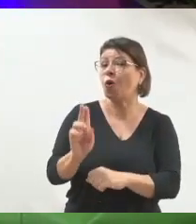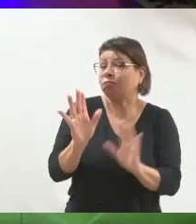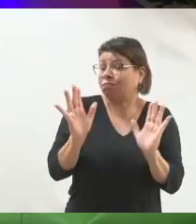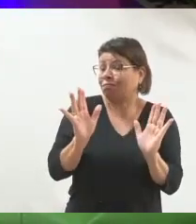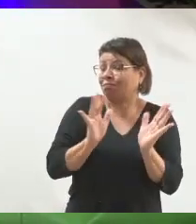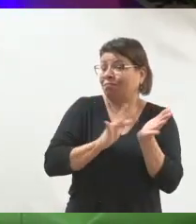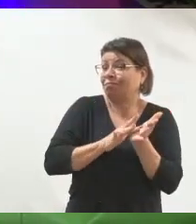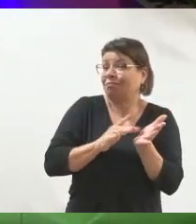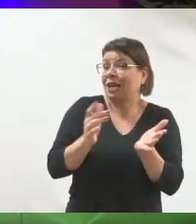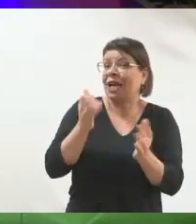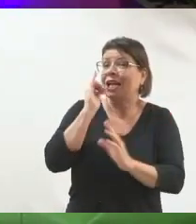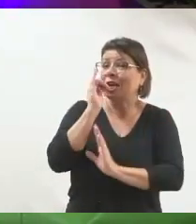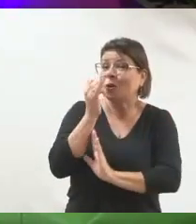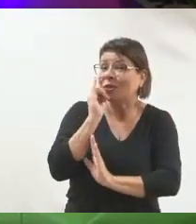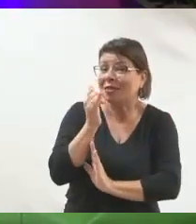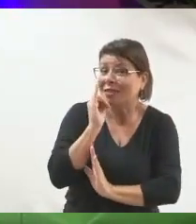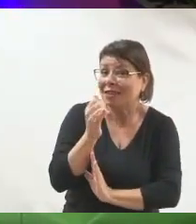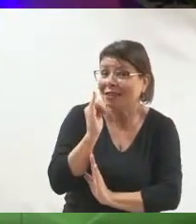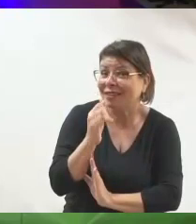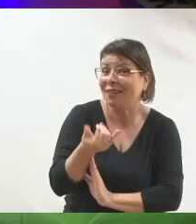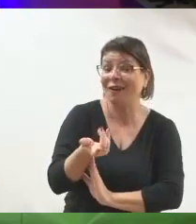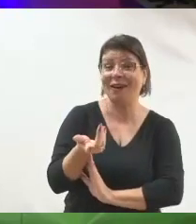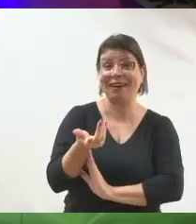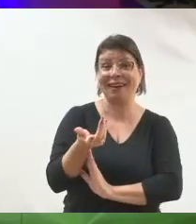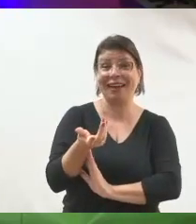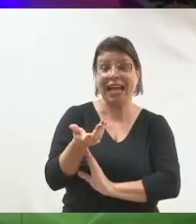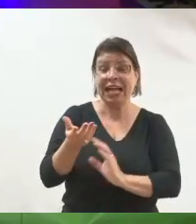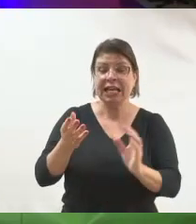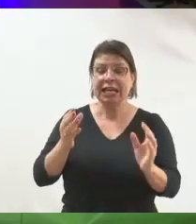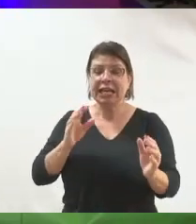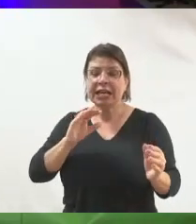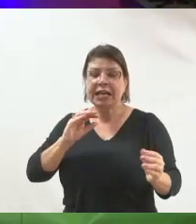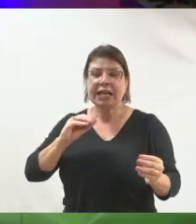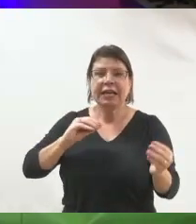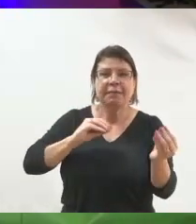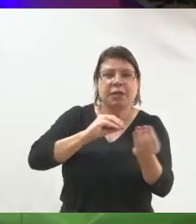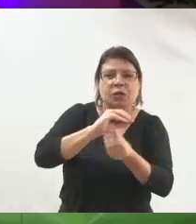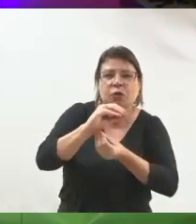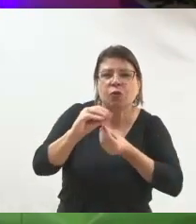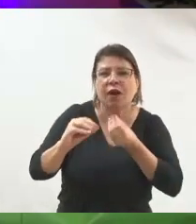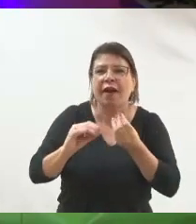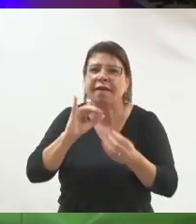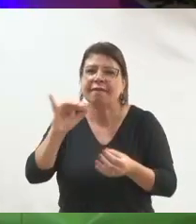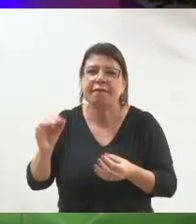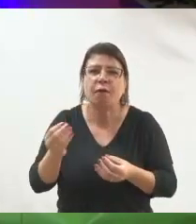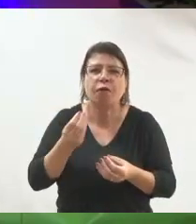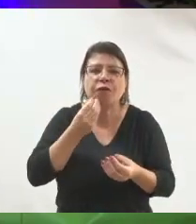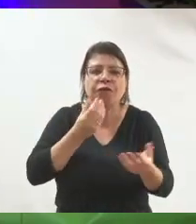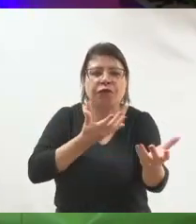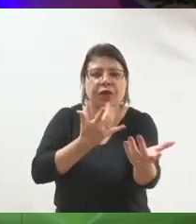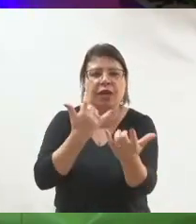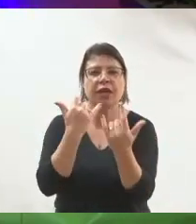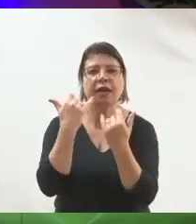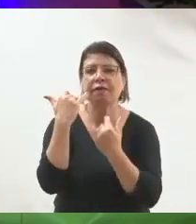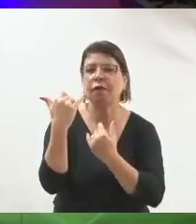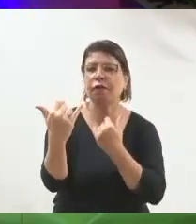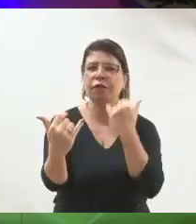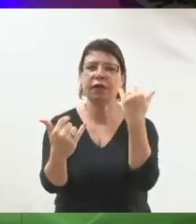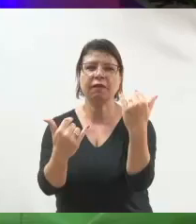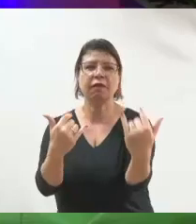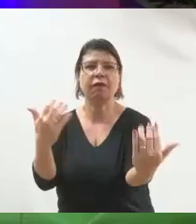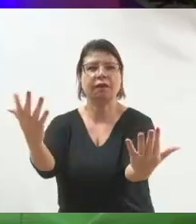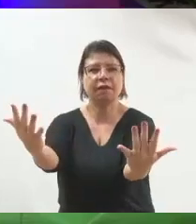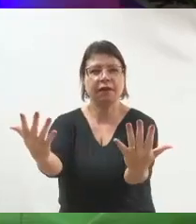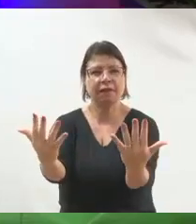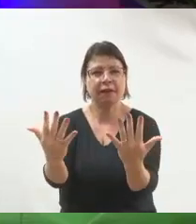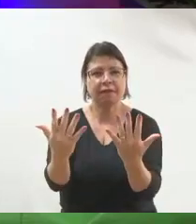contador de histórias nesse sentido. Ele agregava as pessoas em torno das suas histórias. Ele trazia as pessoas para